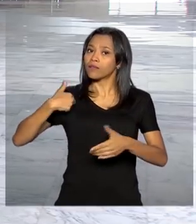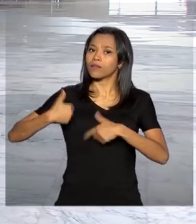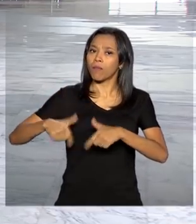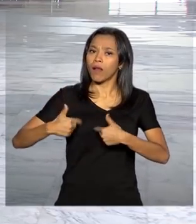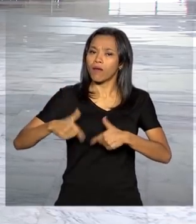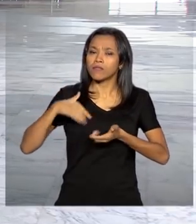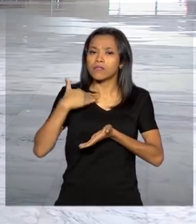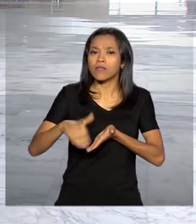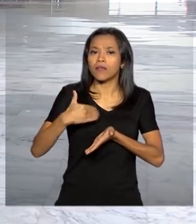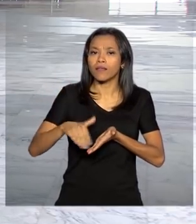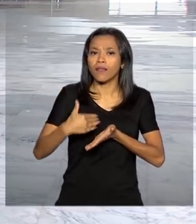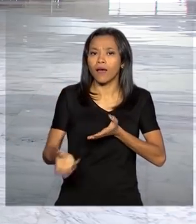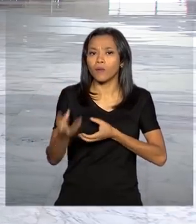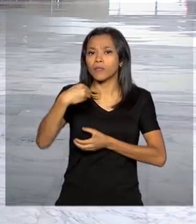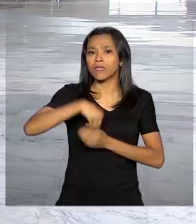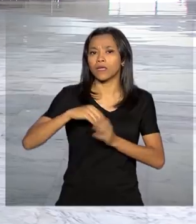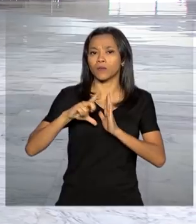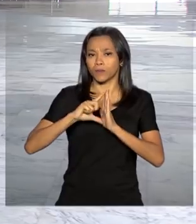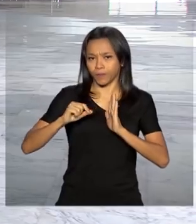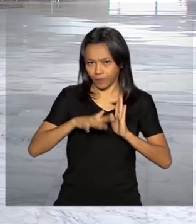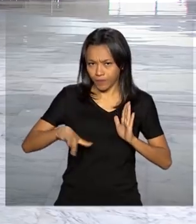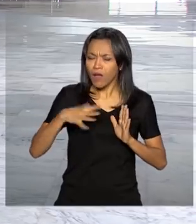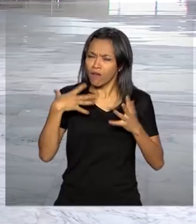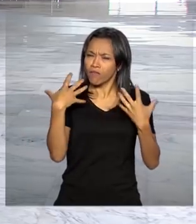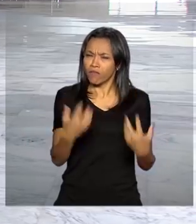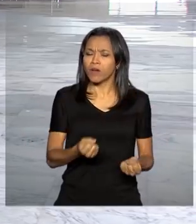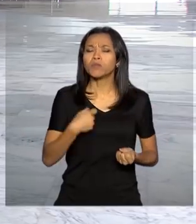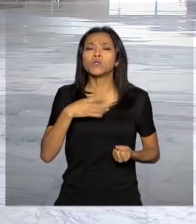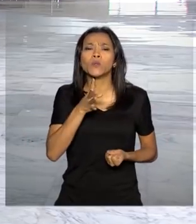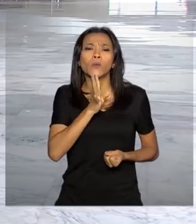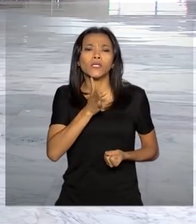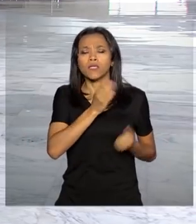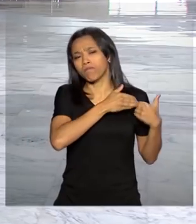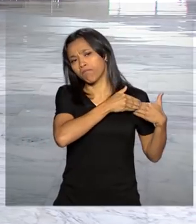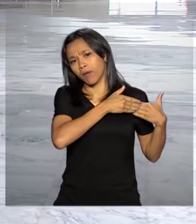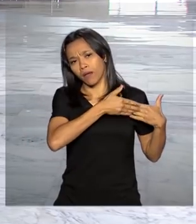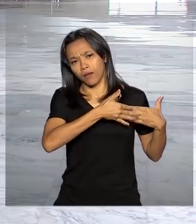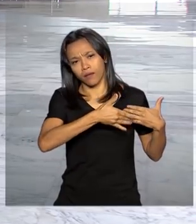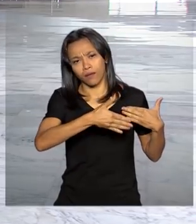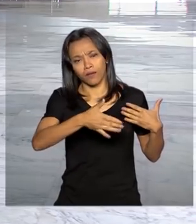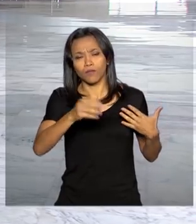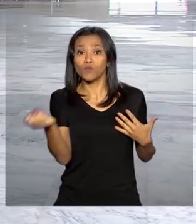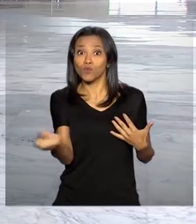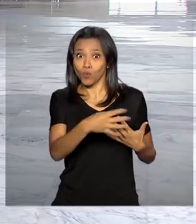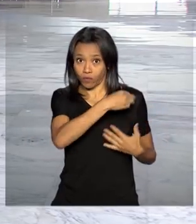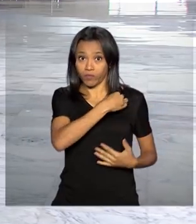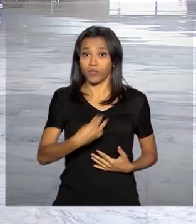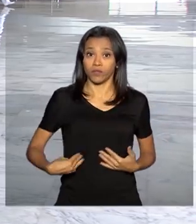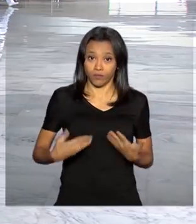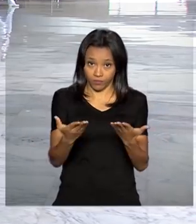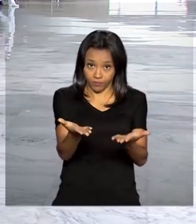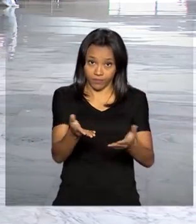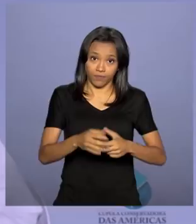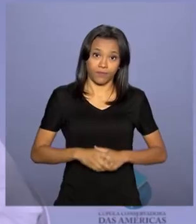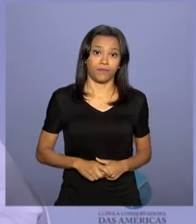-executivo da Casa Civil. Vamos conhecer um pouco mais sobre a trajetória do novo ministro da Educação.